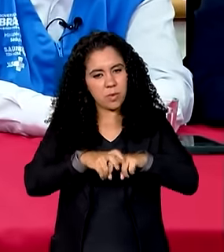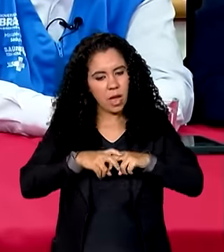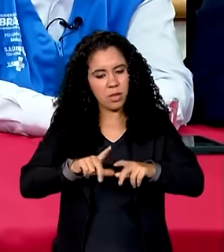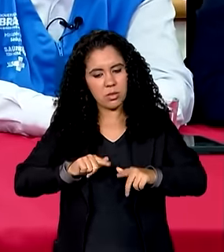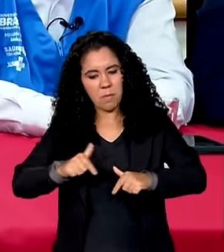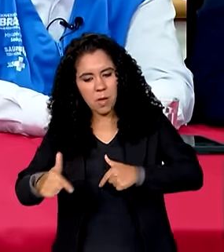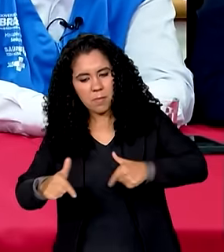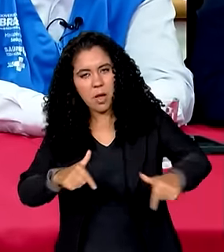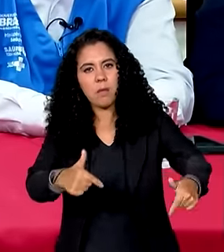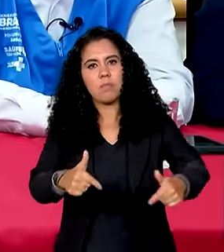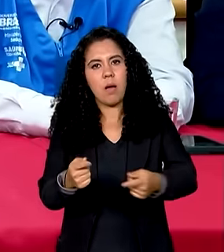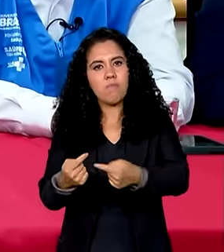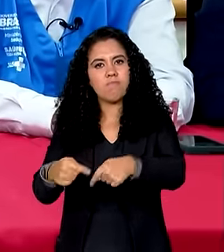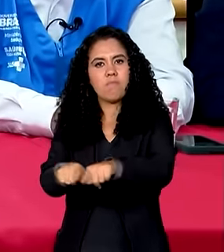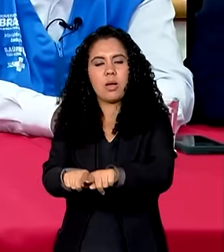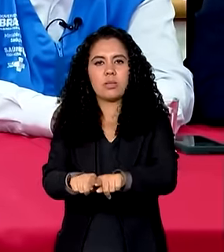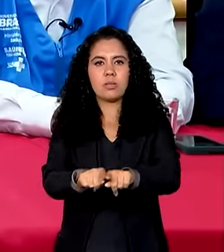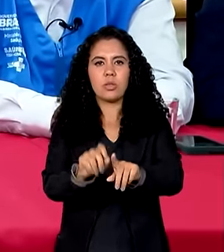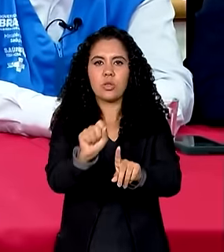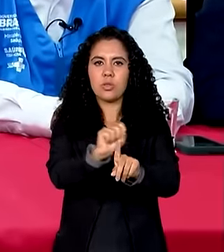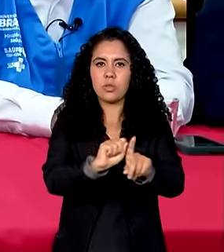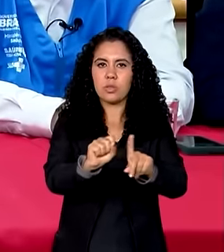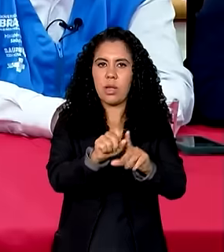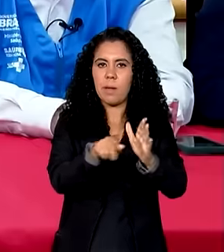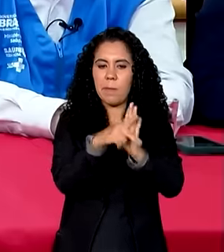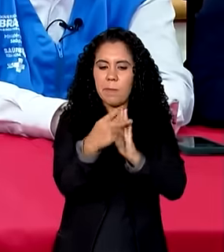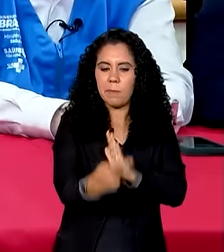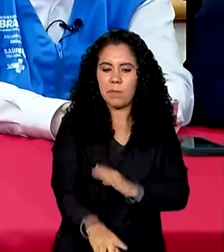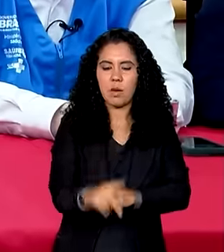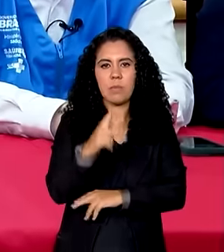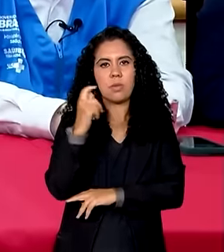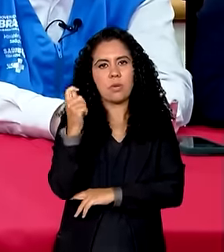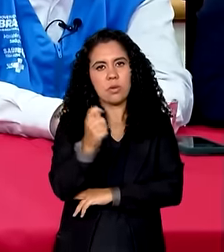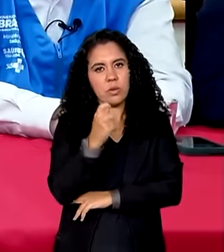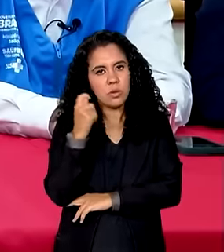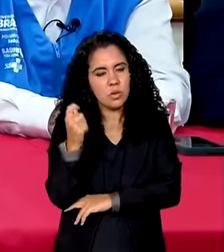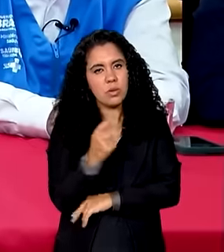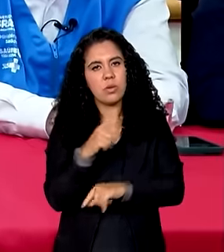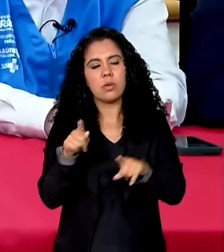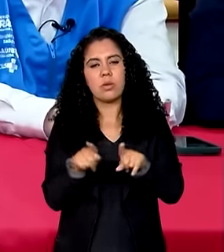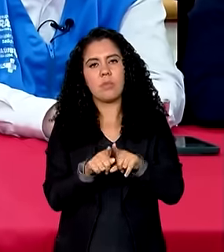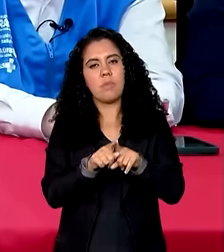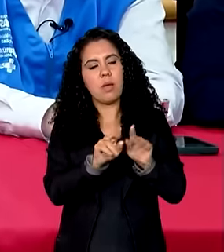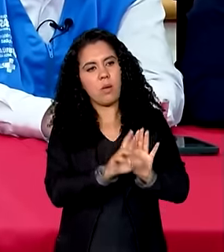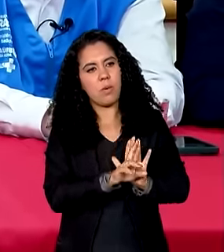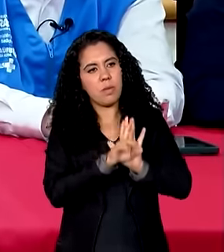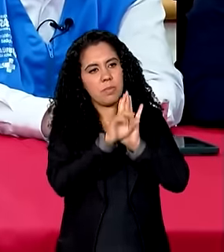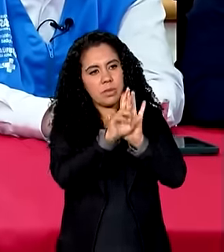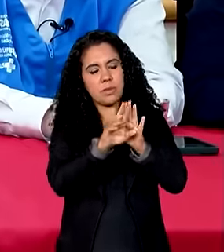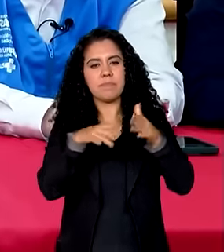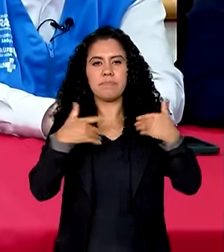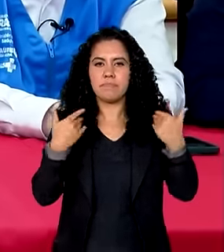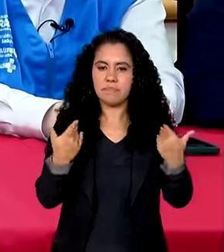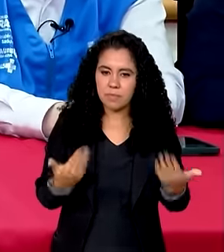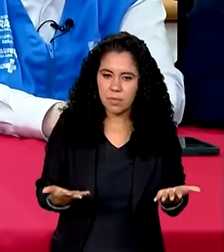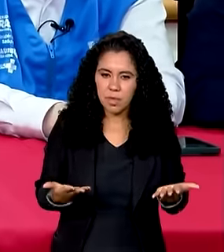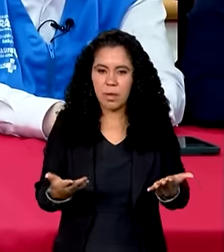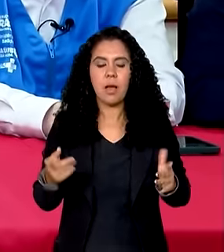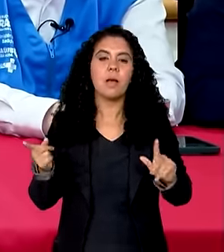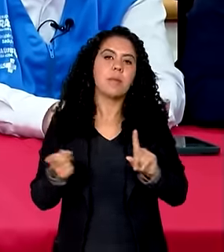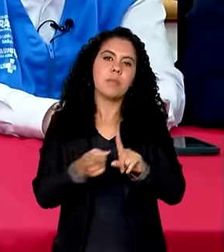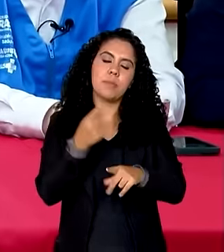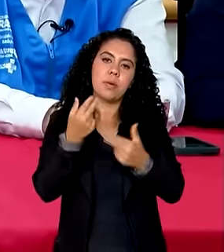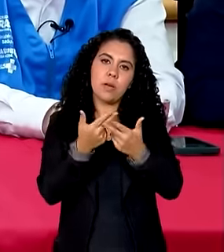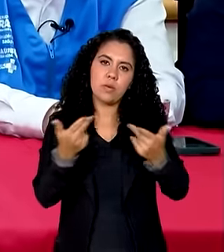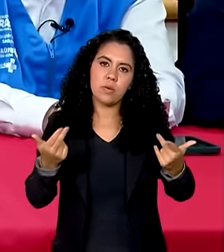parceria com a sociedade gaúcha com as autoridades também aqui constituídas bom primeiro lugar eu